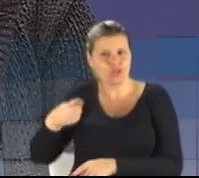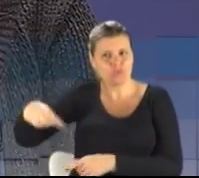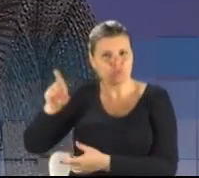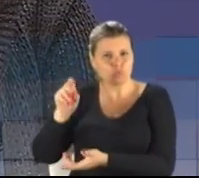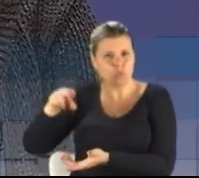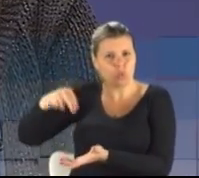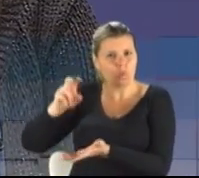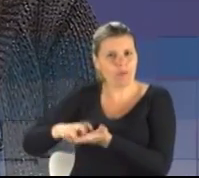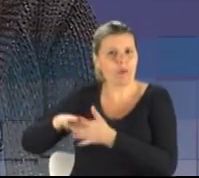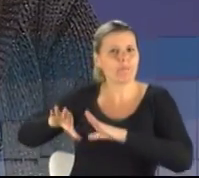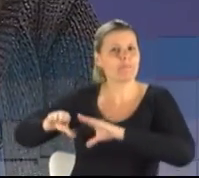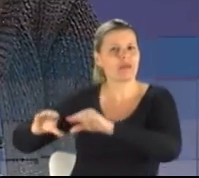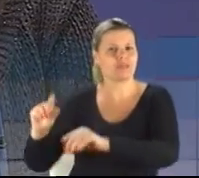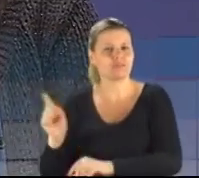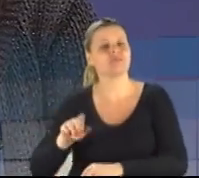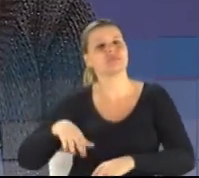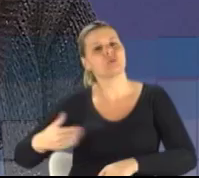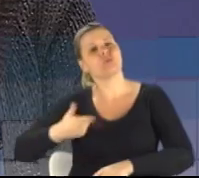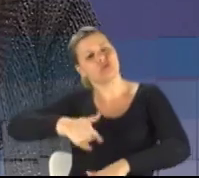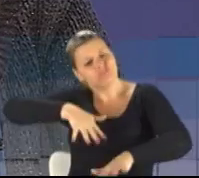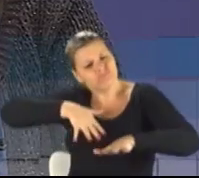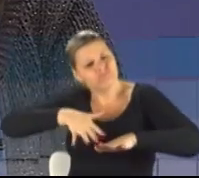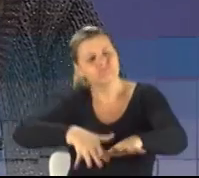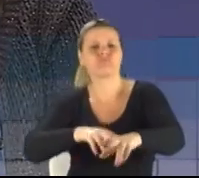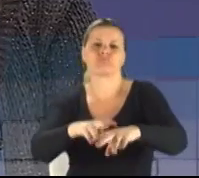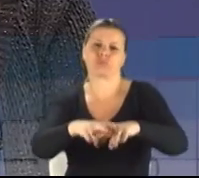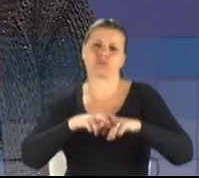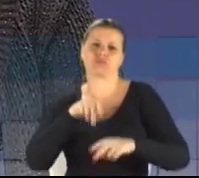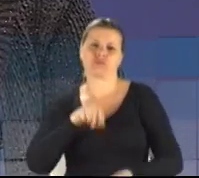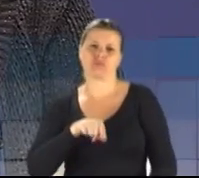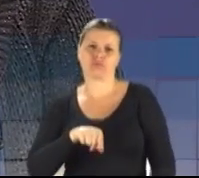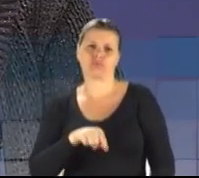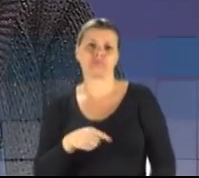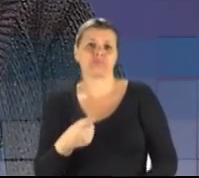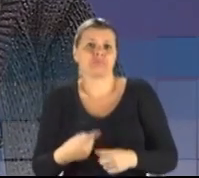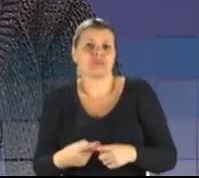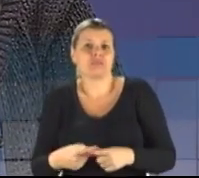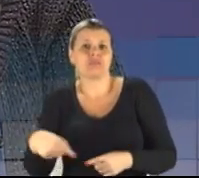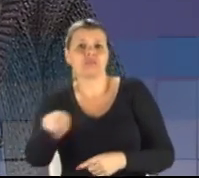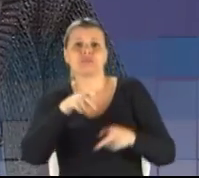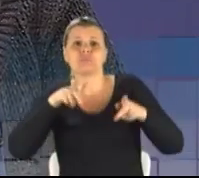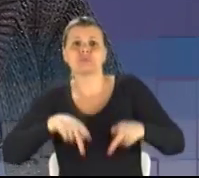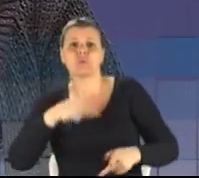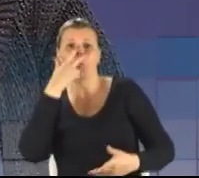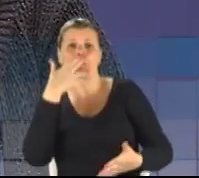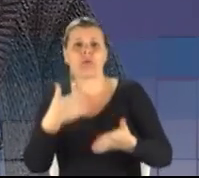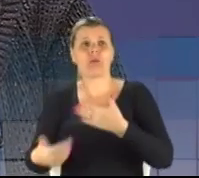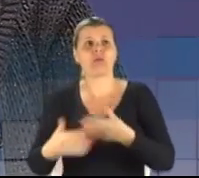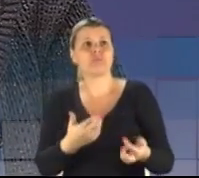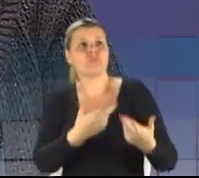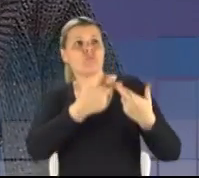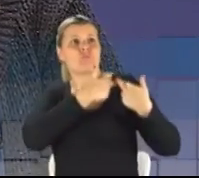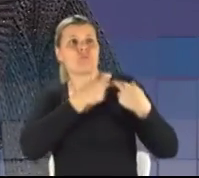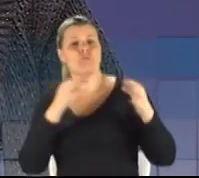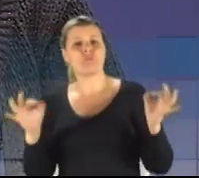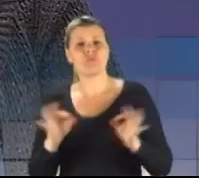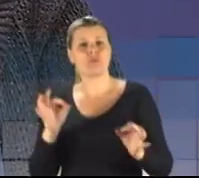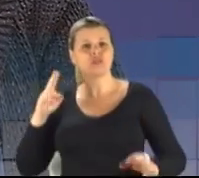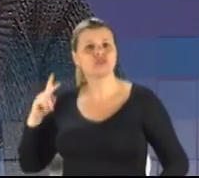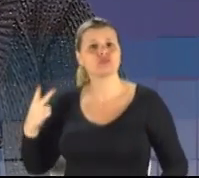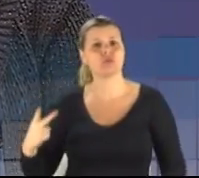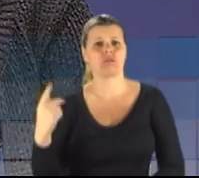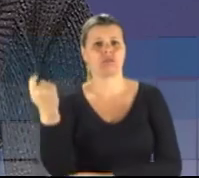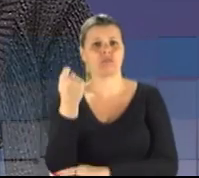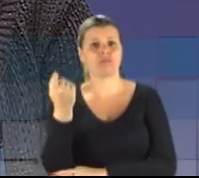que a gente lutou nas Jornadas de Junho. Aqui parece que as pessoas não têm responsabilidade com a história do Rio Grande do Sul, sendo que elas já governaram, todos os